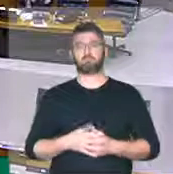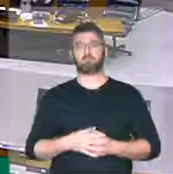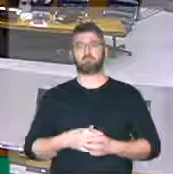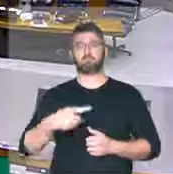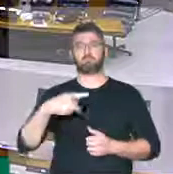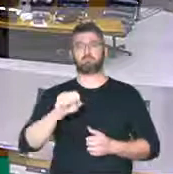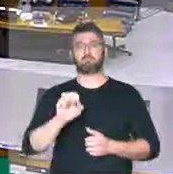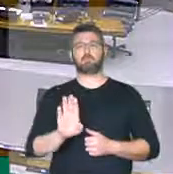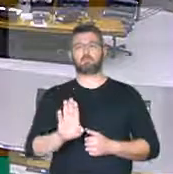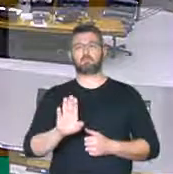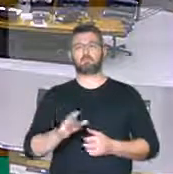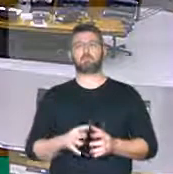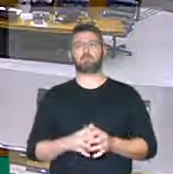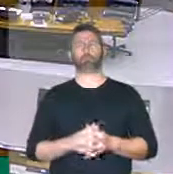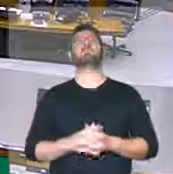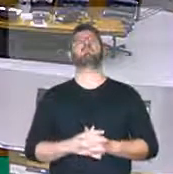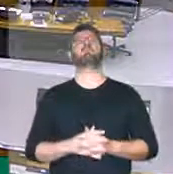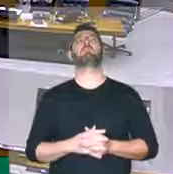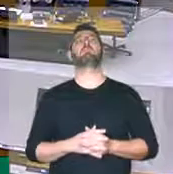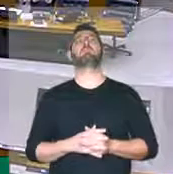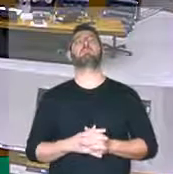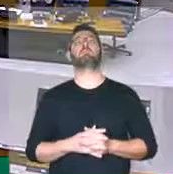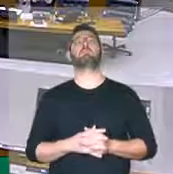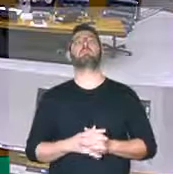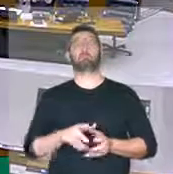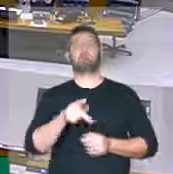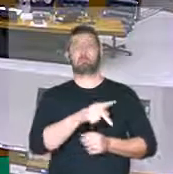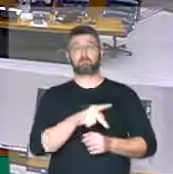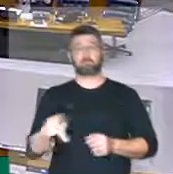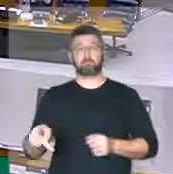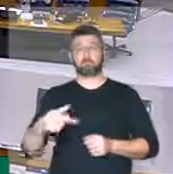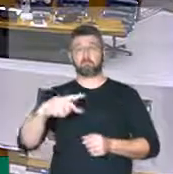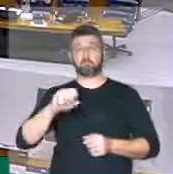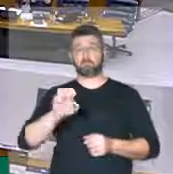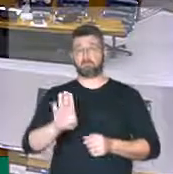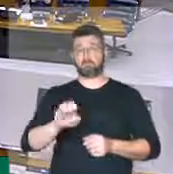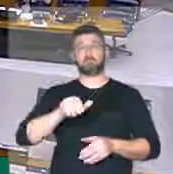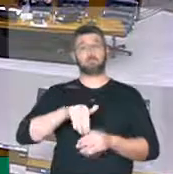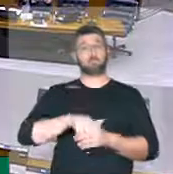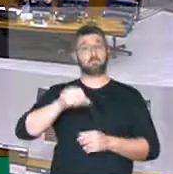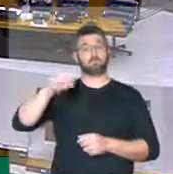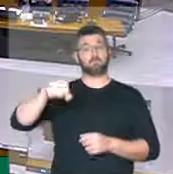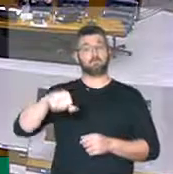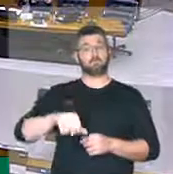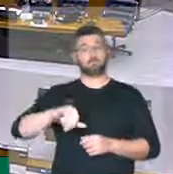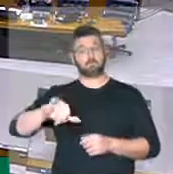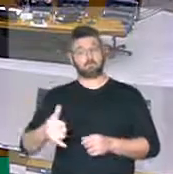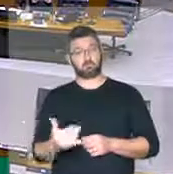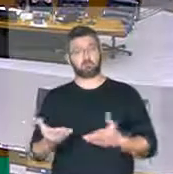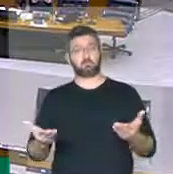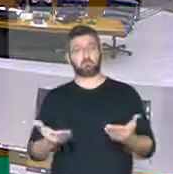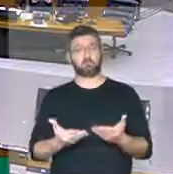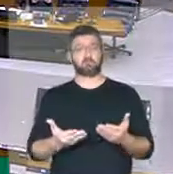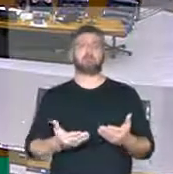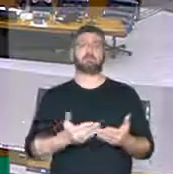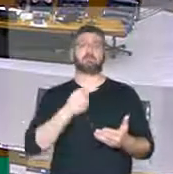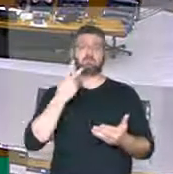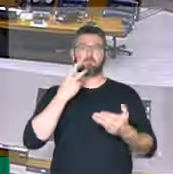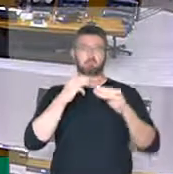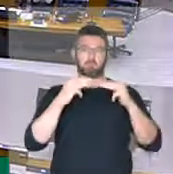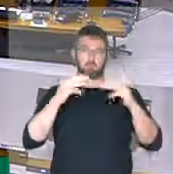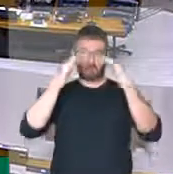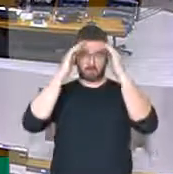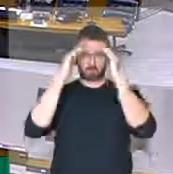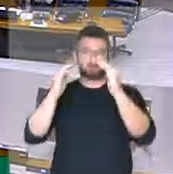Não, PSB. Senhor presidente, o PSB vota sim. Eu aproveito aqui para deixar mensagem de